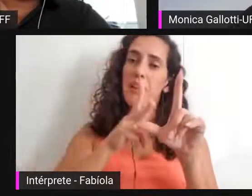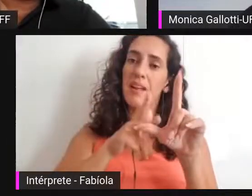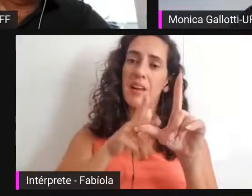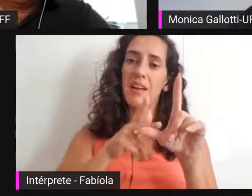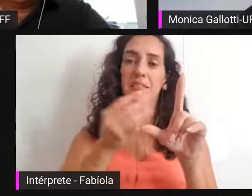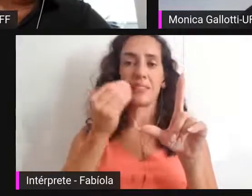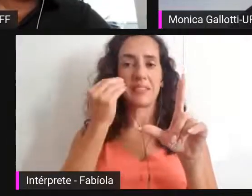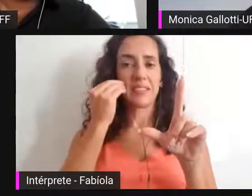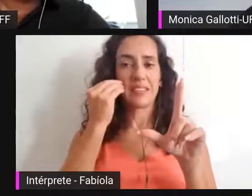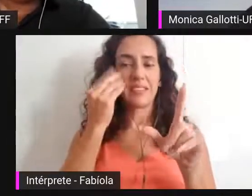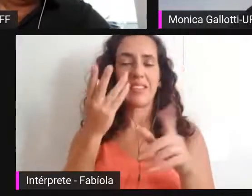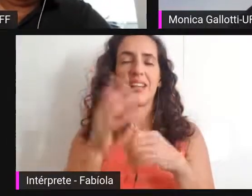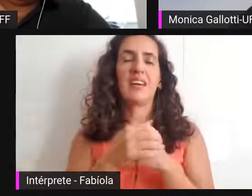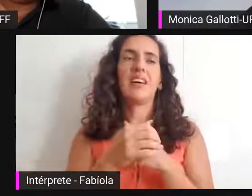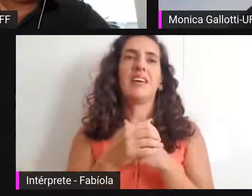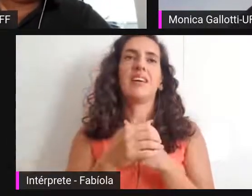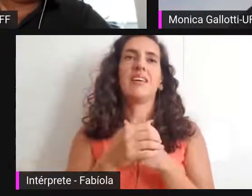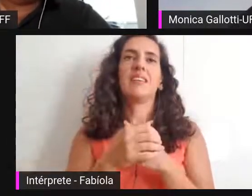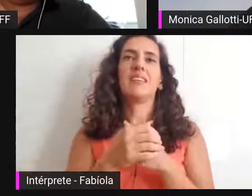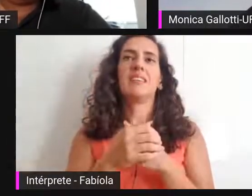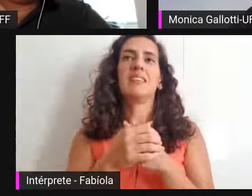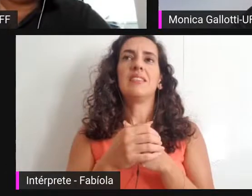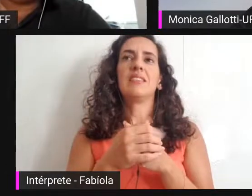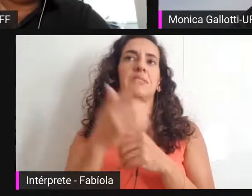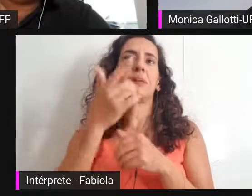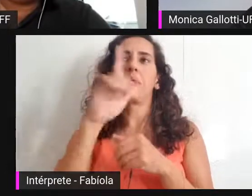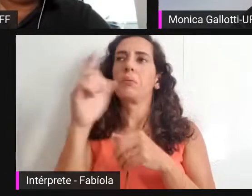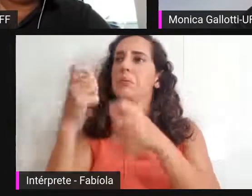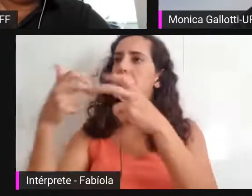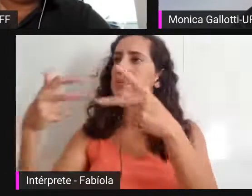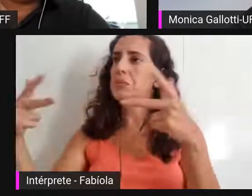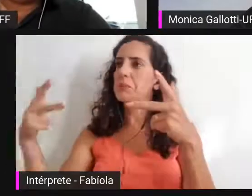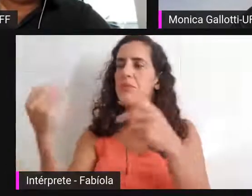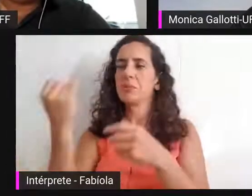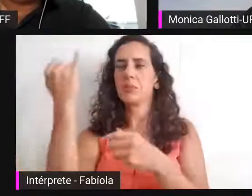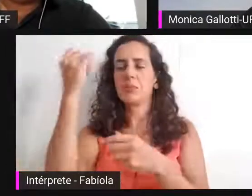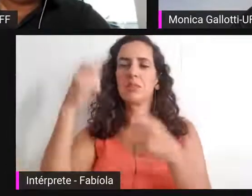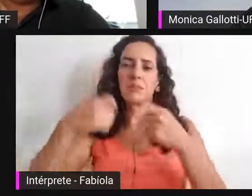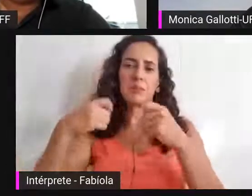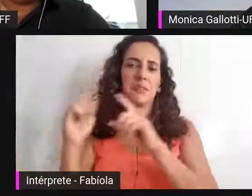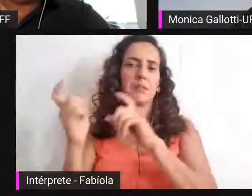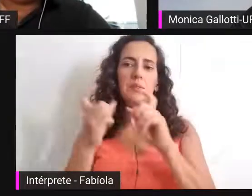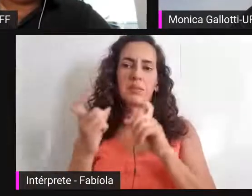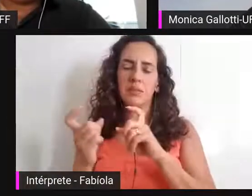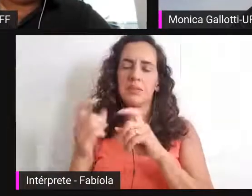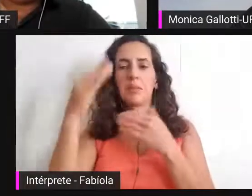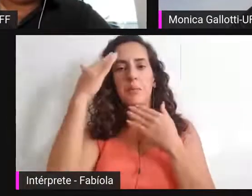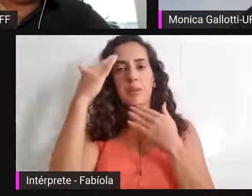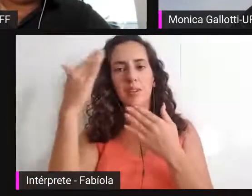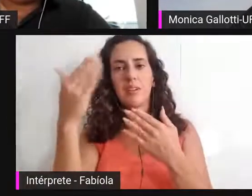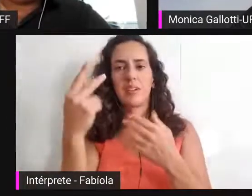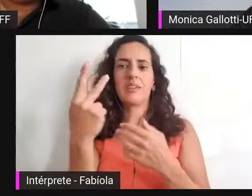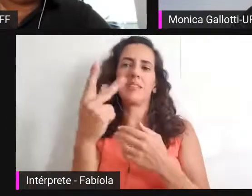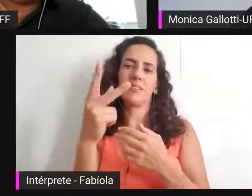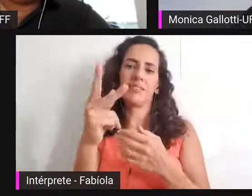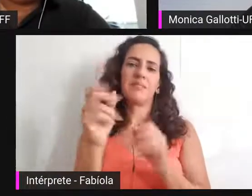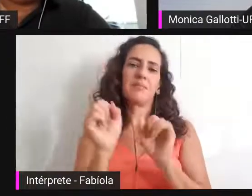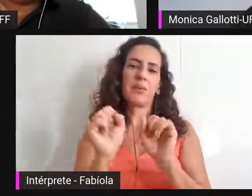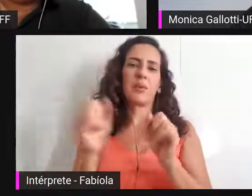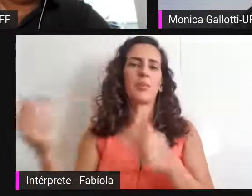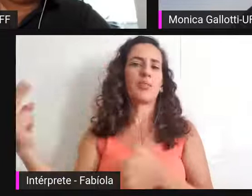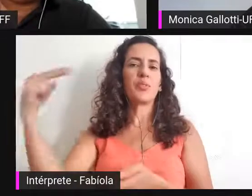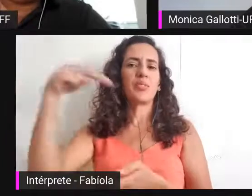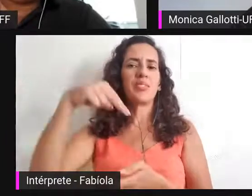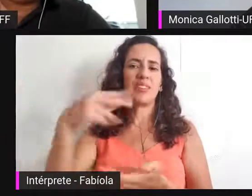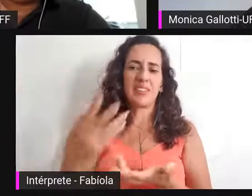enfatizar outros aspectos também agradeço demais a sua disponibilidade antes